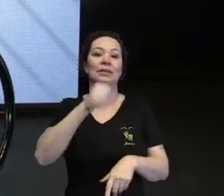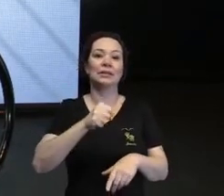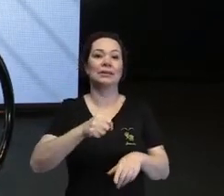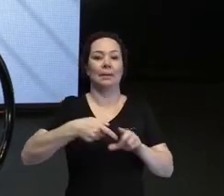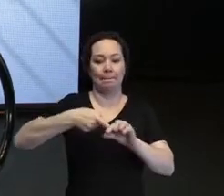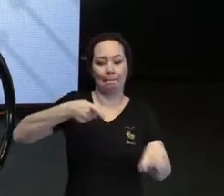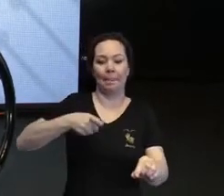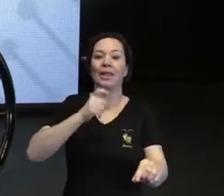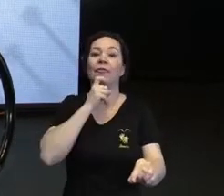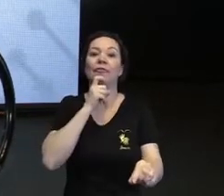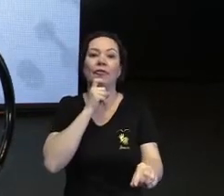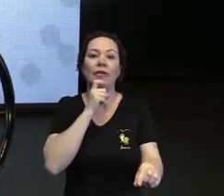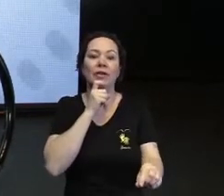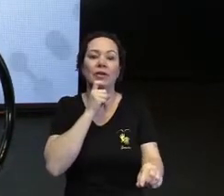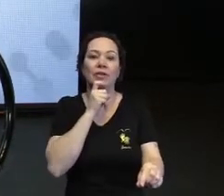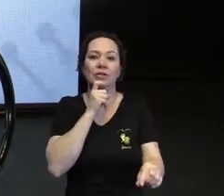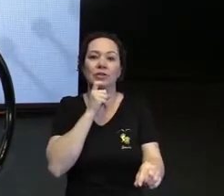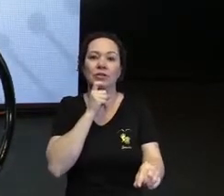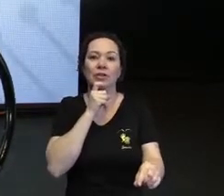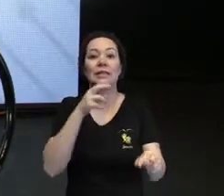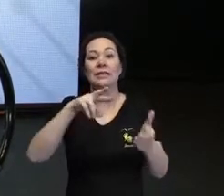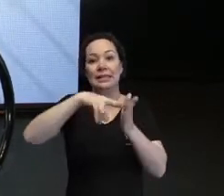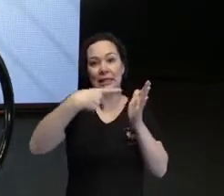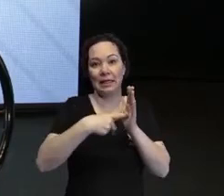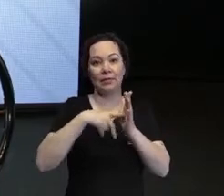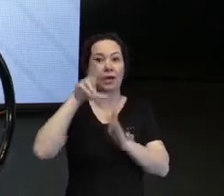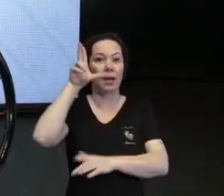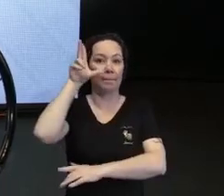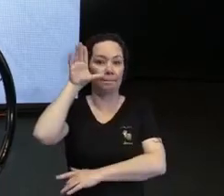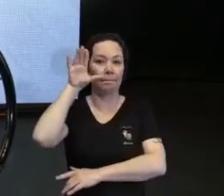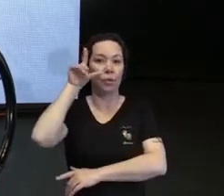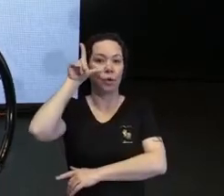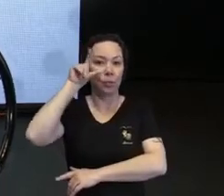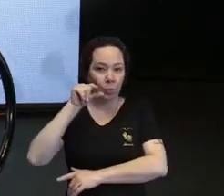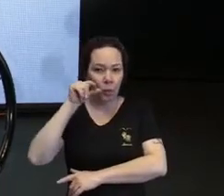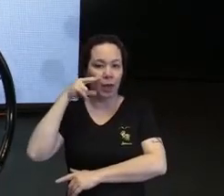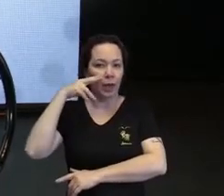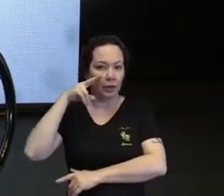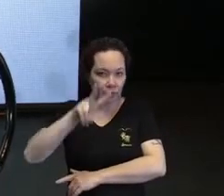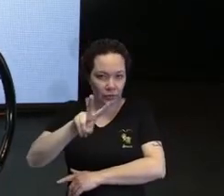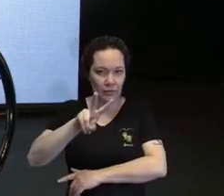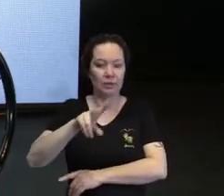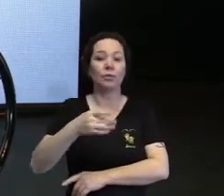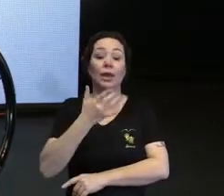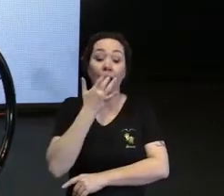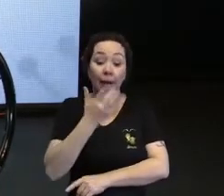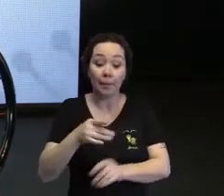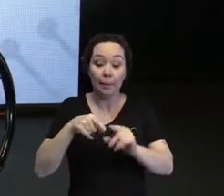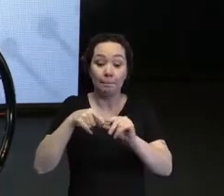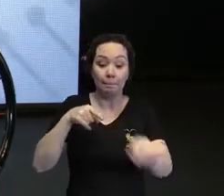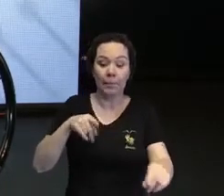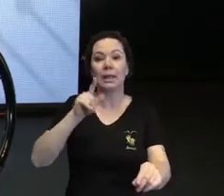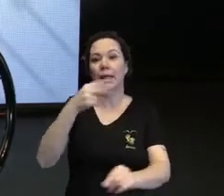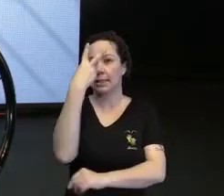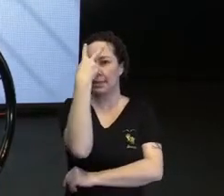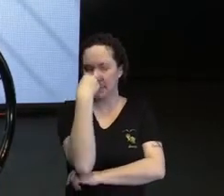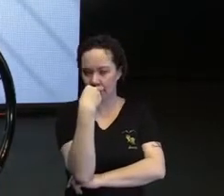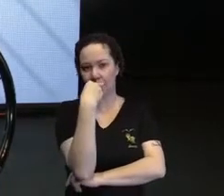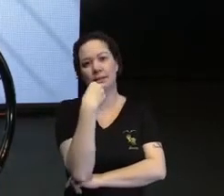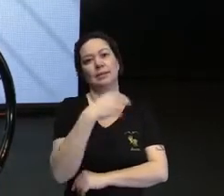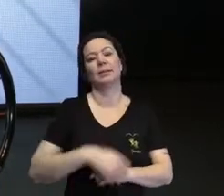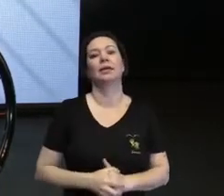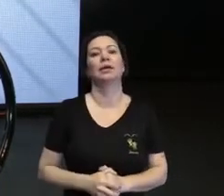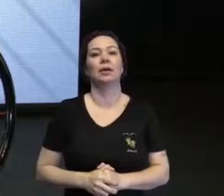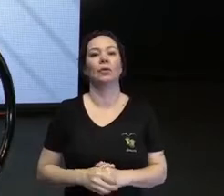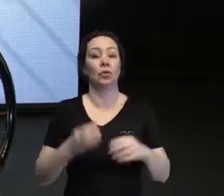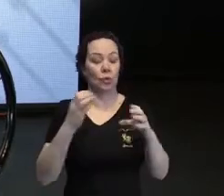verde, a bengala que indica a baixa visão, que é o meu caso, e a bengala branca indica a cegueira total. E